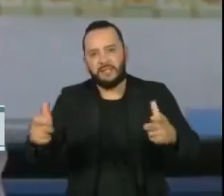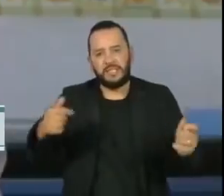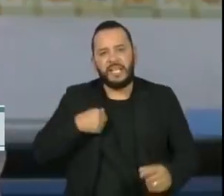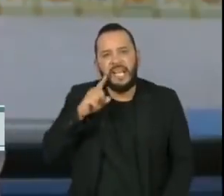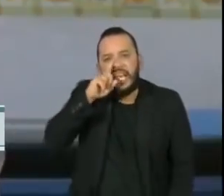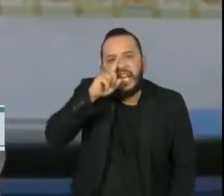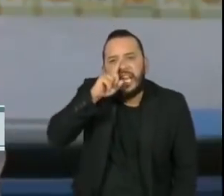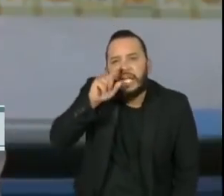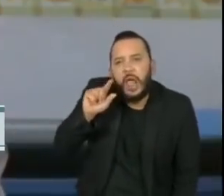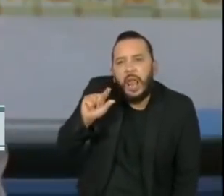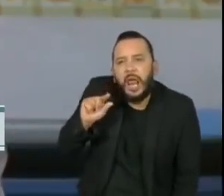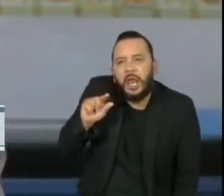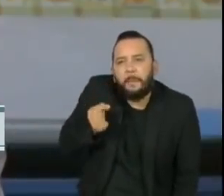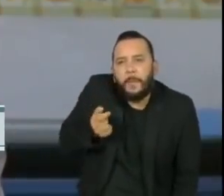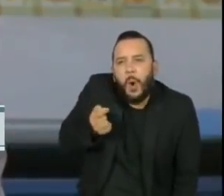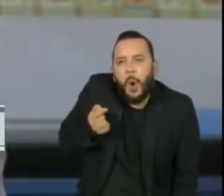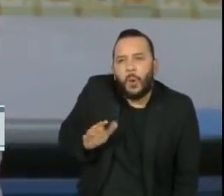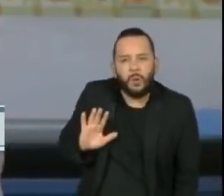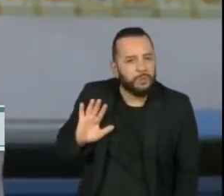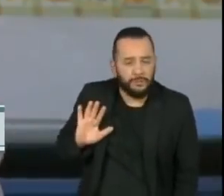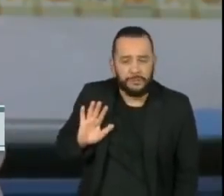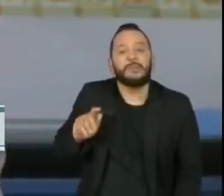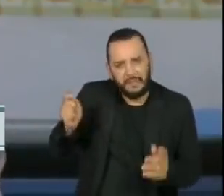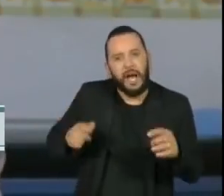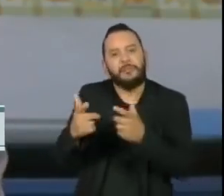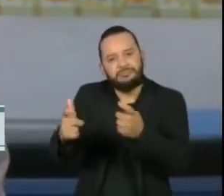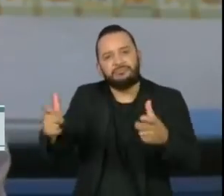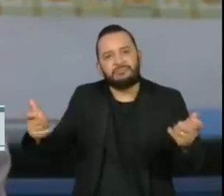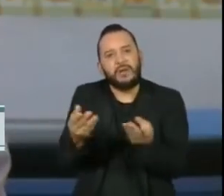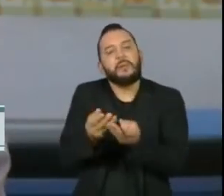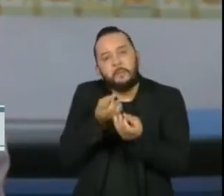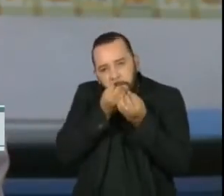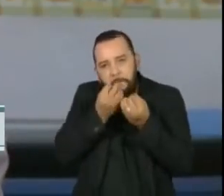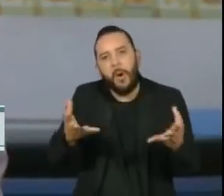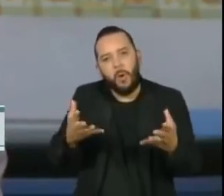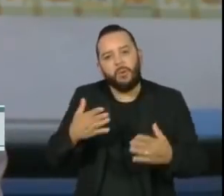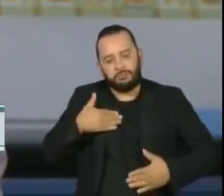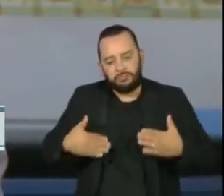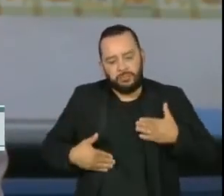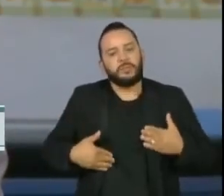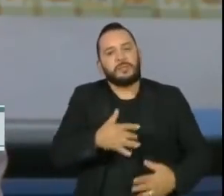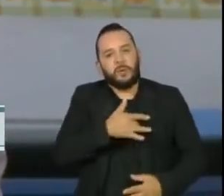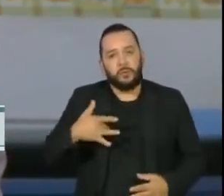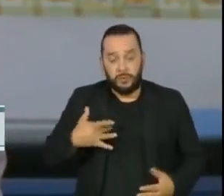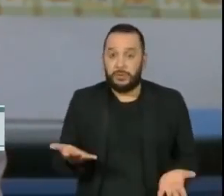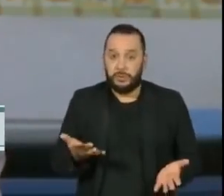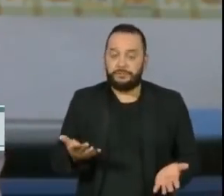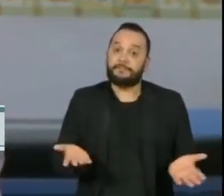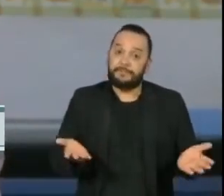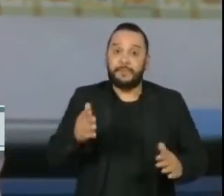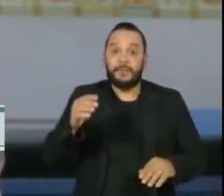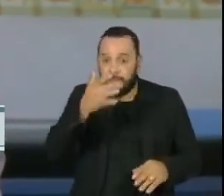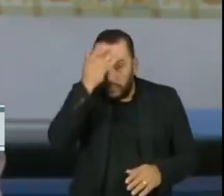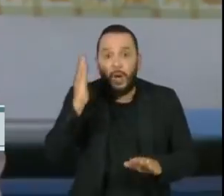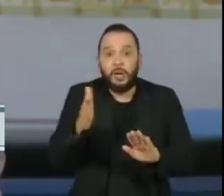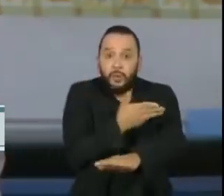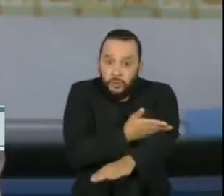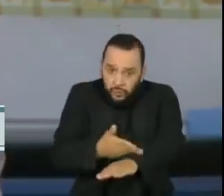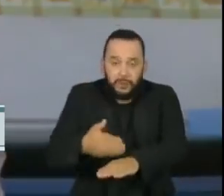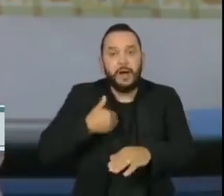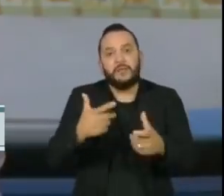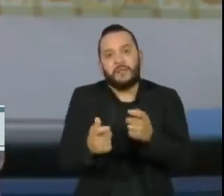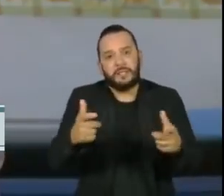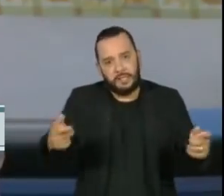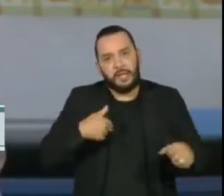riscos. Ninguém hesita em se vacinar ou vacinar seus filhos contra sarampo, contra gripe, contra meningite, contra pneumonia.